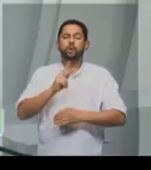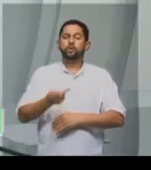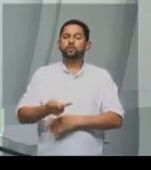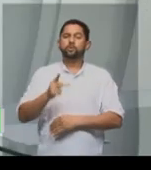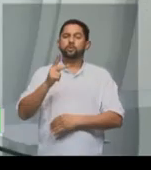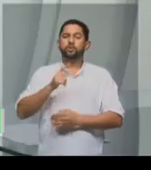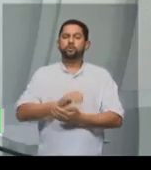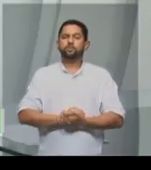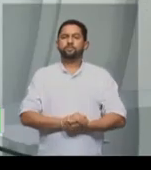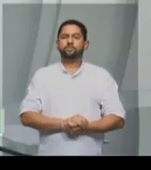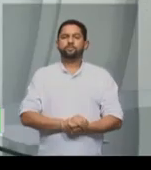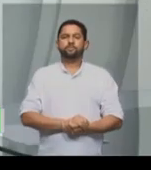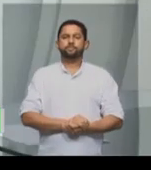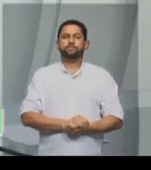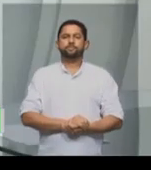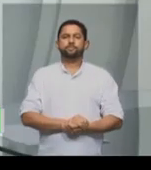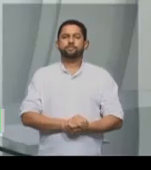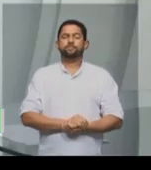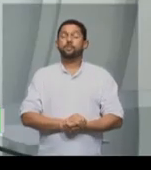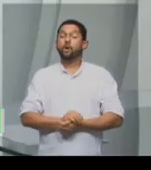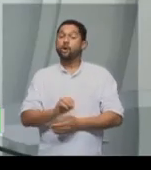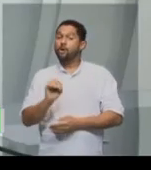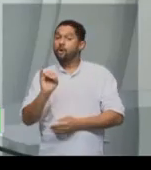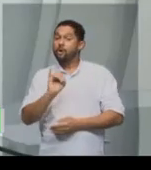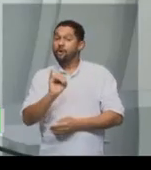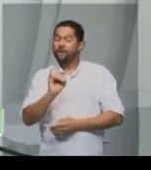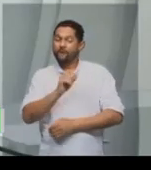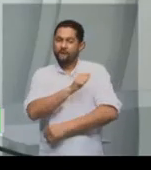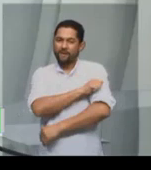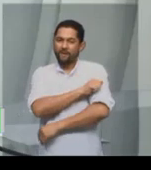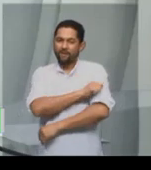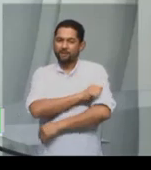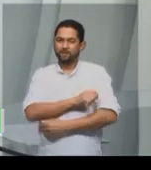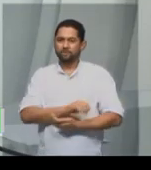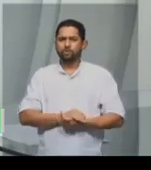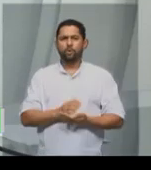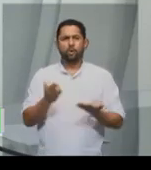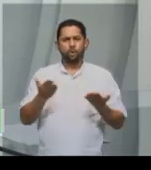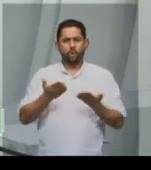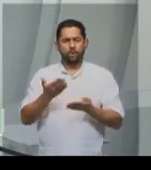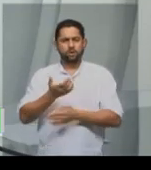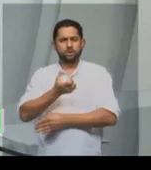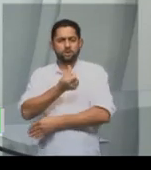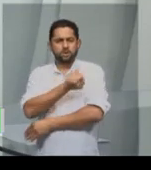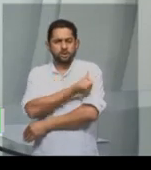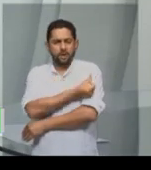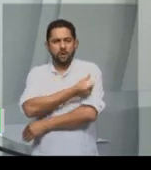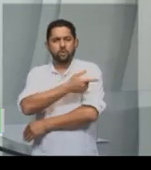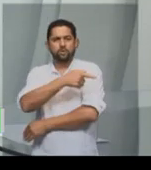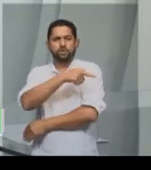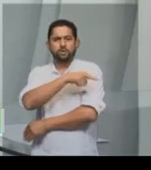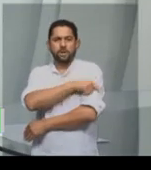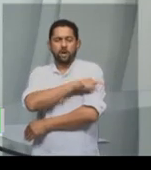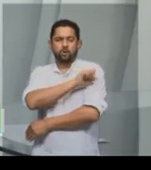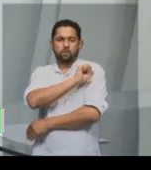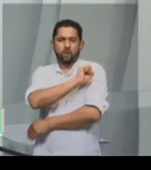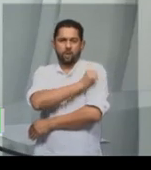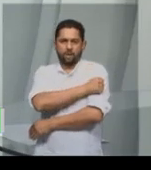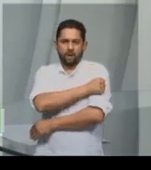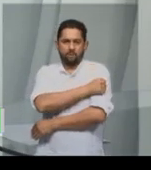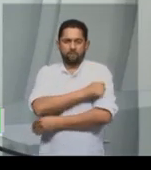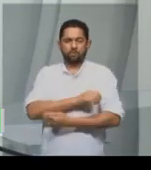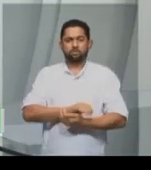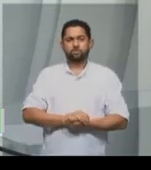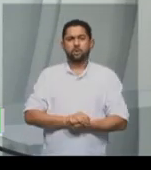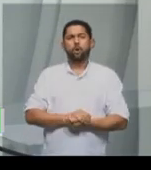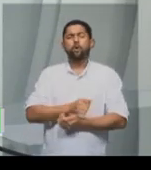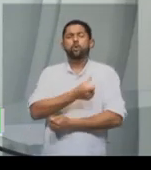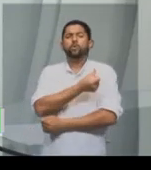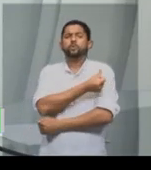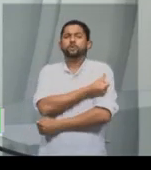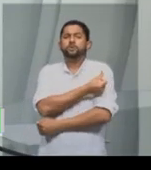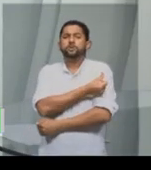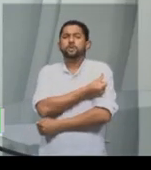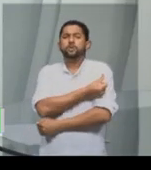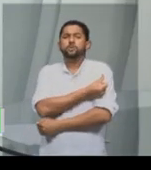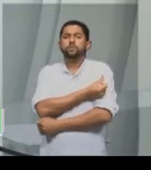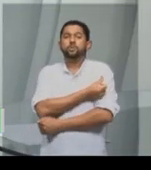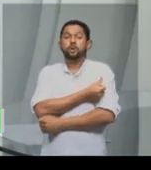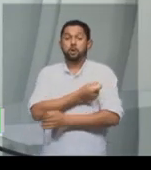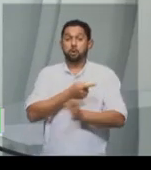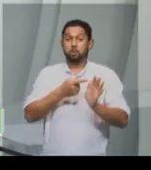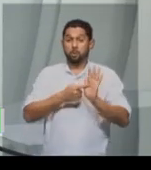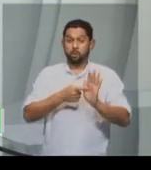Olá, alunos. Hoje nós vimos aulas dos sextos, sétimos e oitavos anos. No sexto ano, gente trabalhou com a